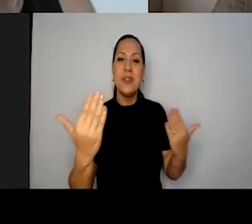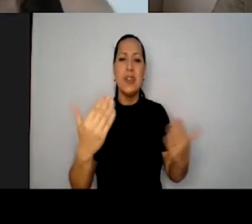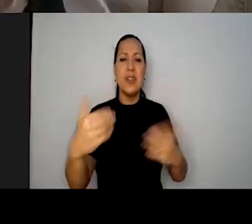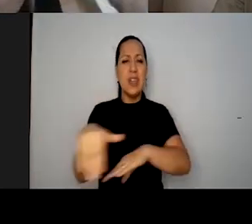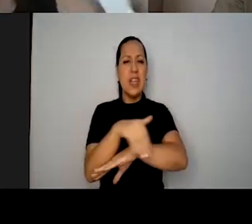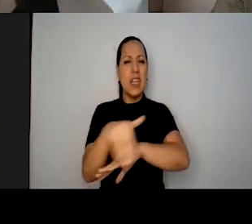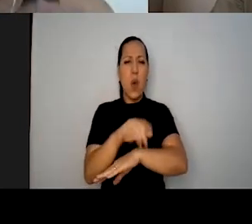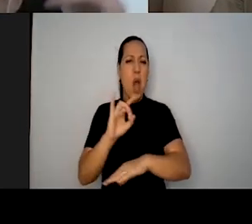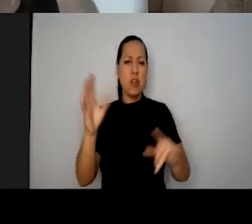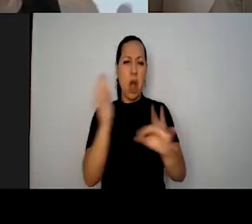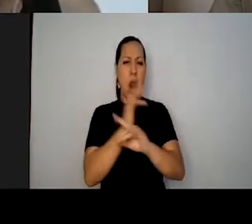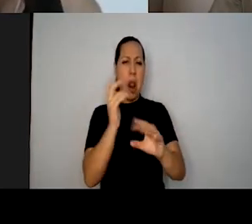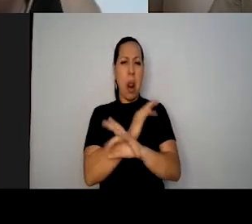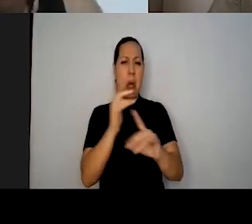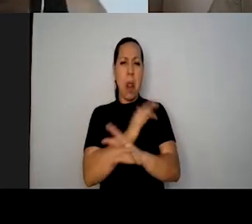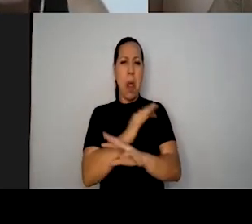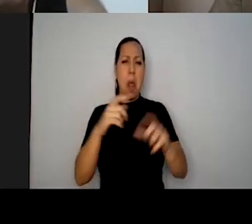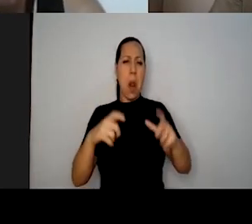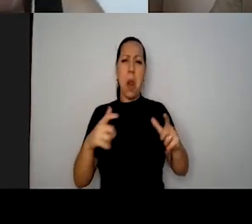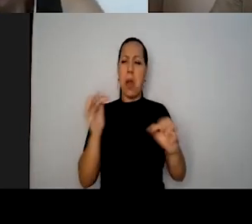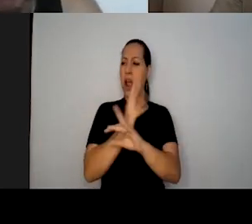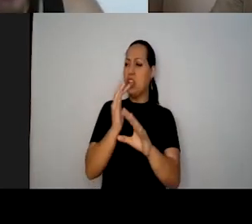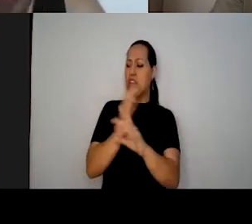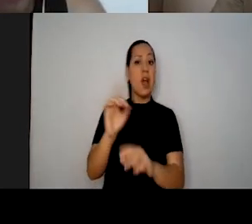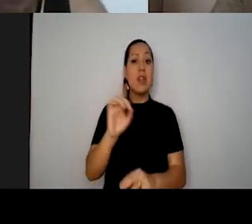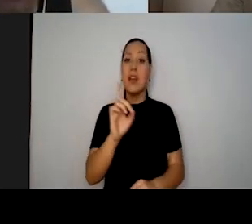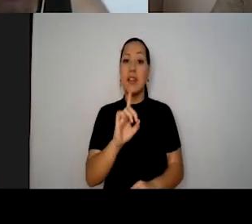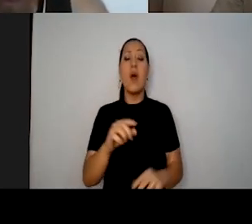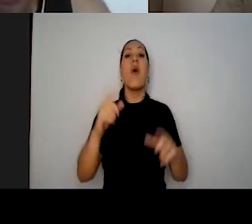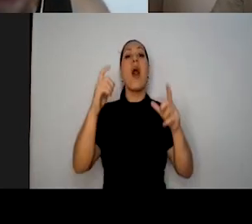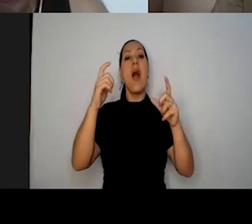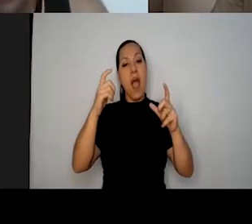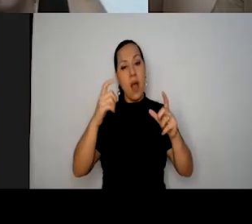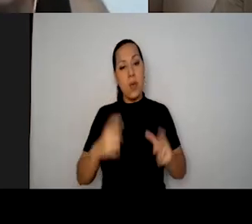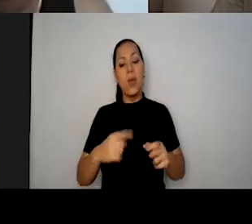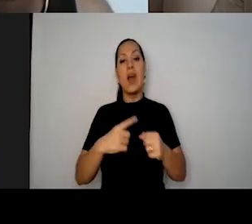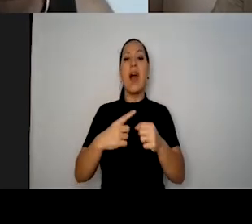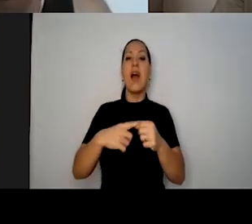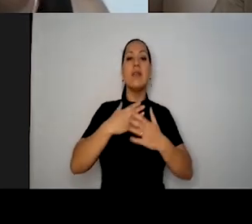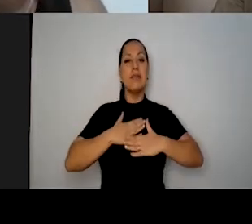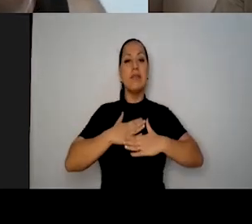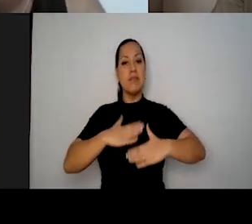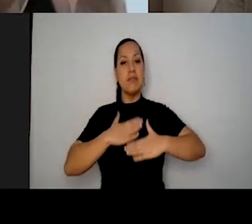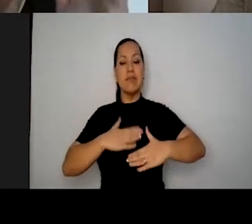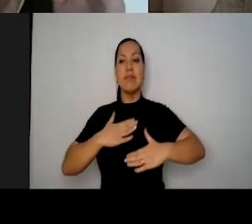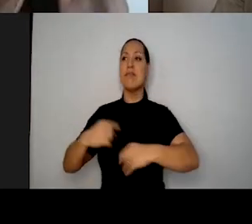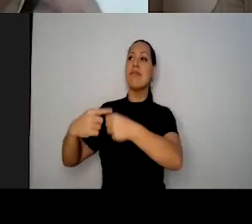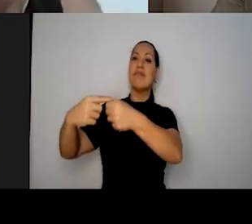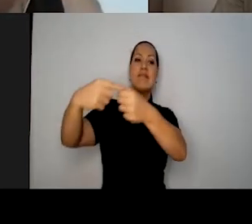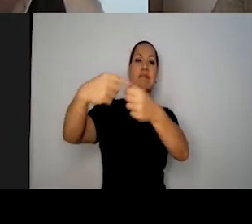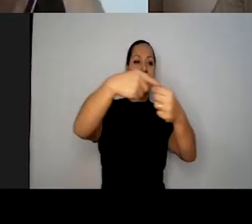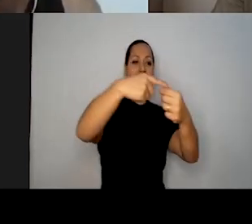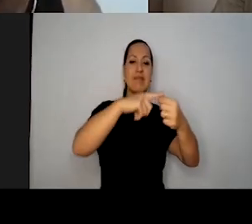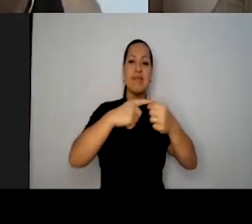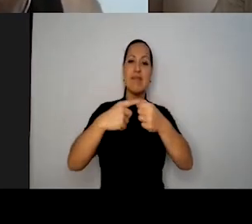metrópole, que é um lugar extremamente agitado, ela é também de uma praça pacata, de uma cidade como as do Oeste Paulista, que